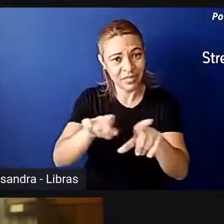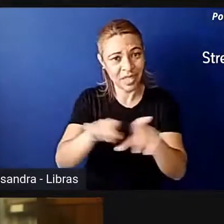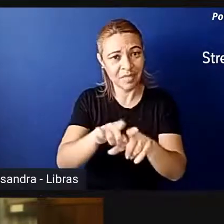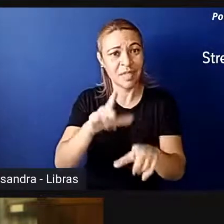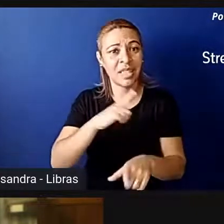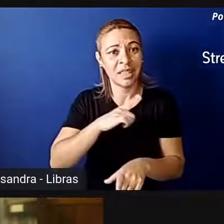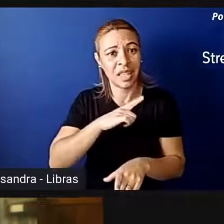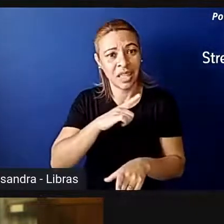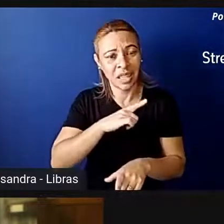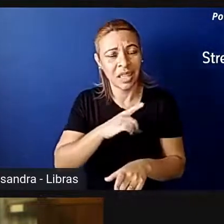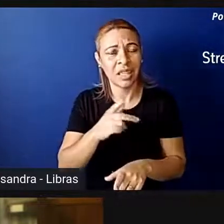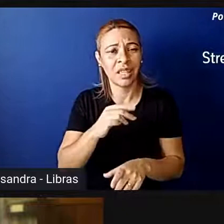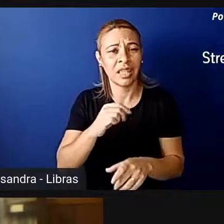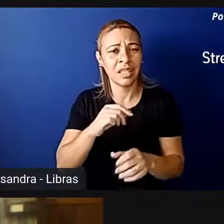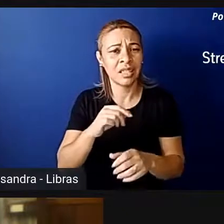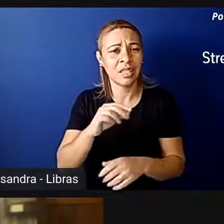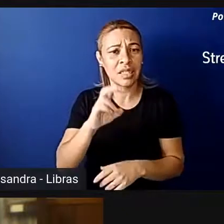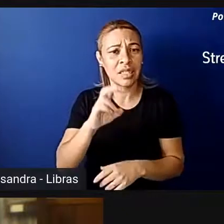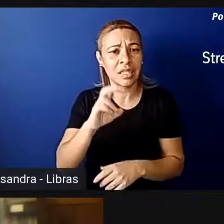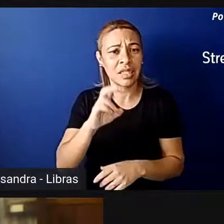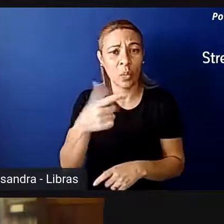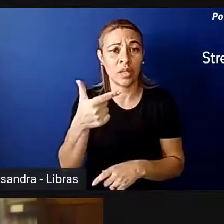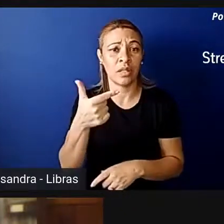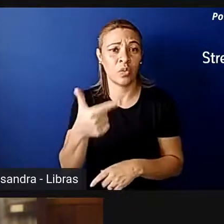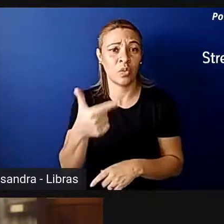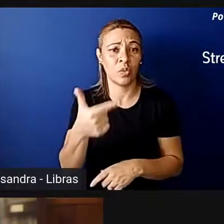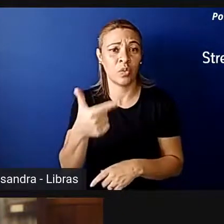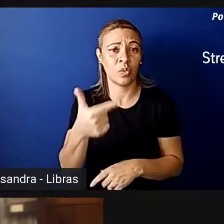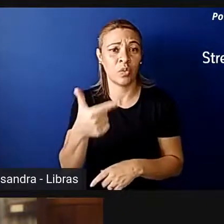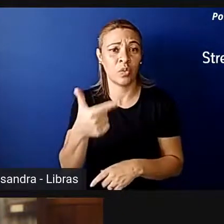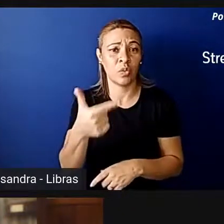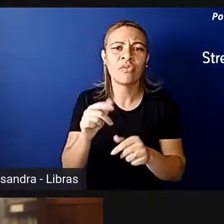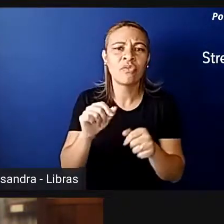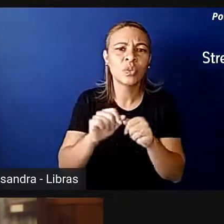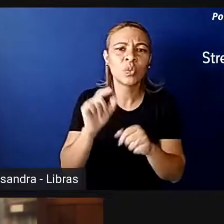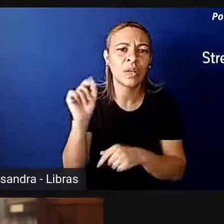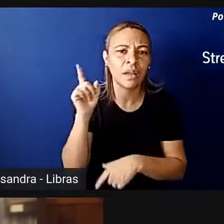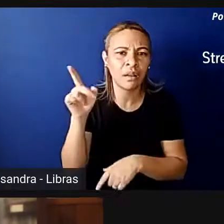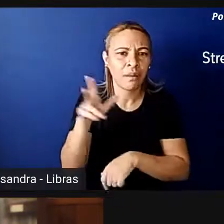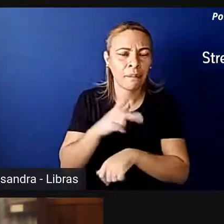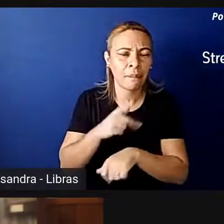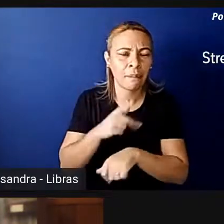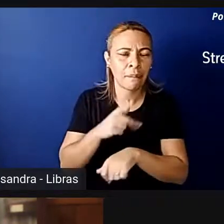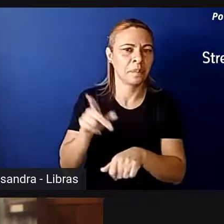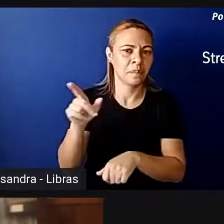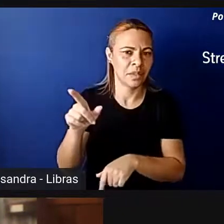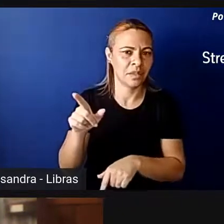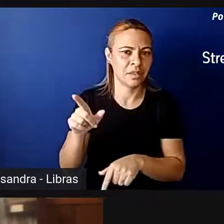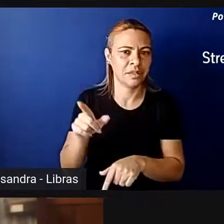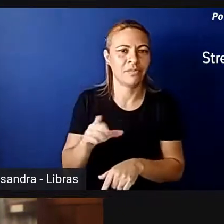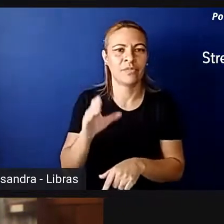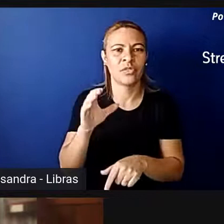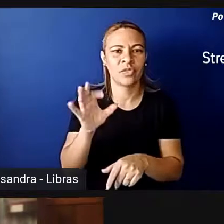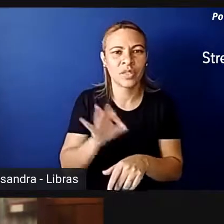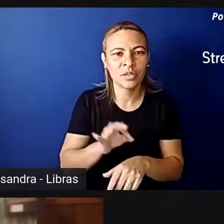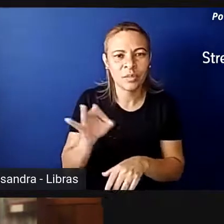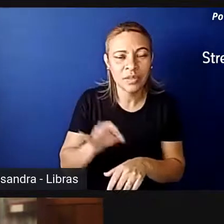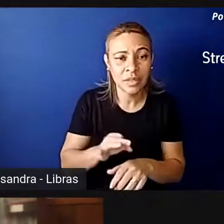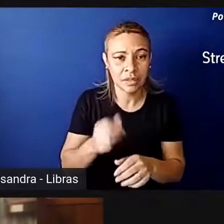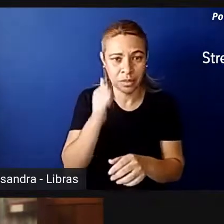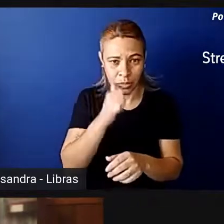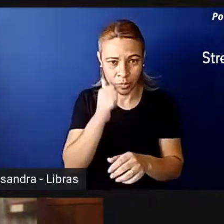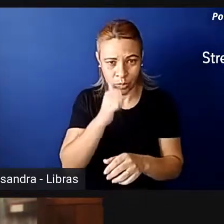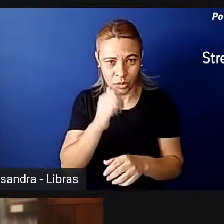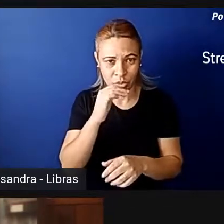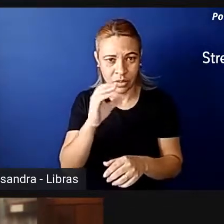no ranking mundial está em 52, e o que ele fez? Além das cotas, hoje o Peru tem 30% de mulheres na Câmara